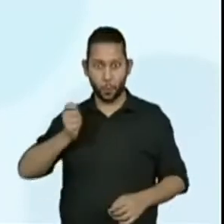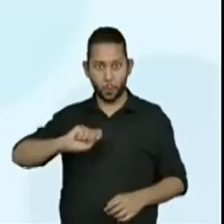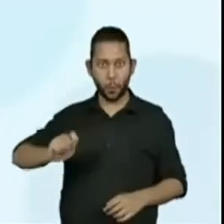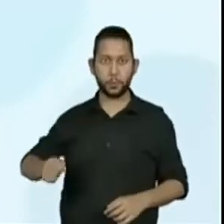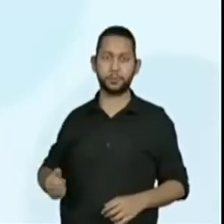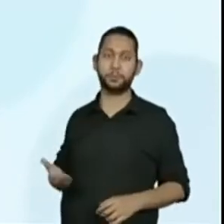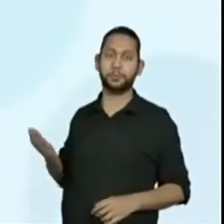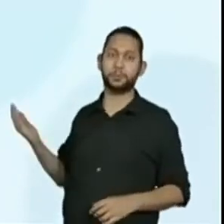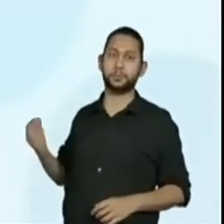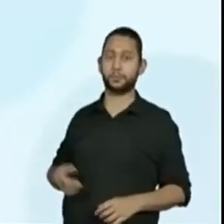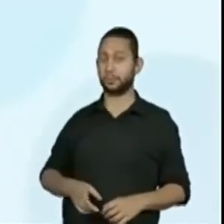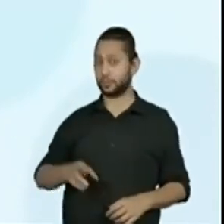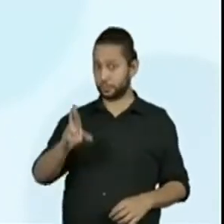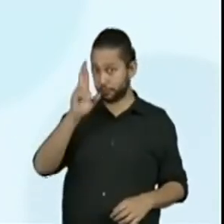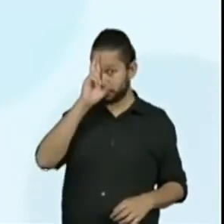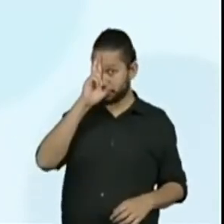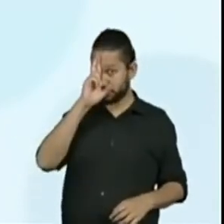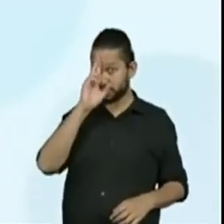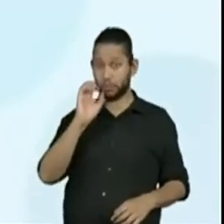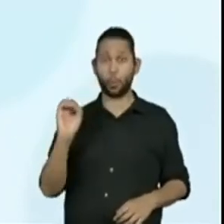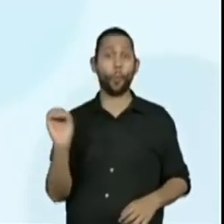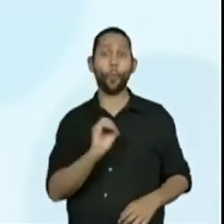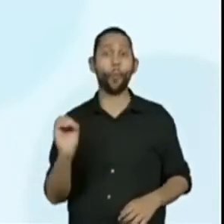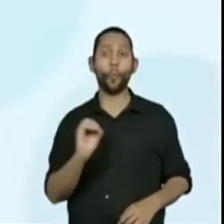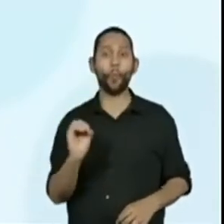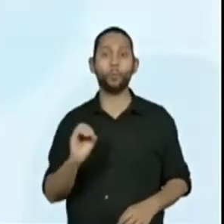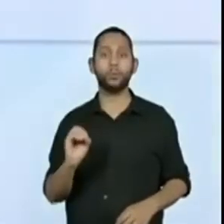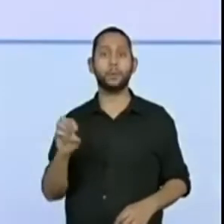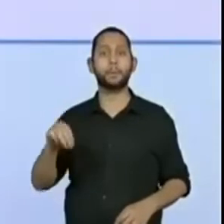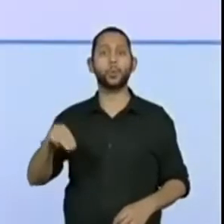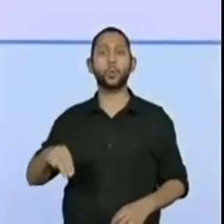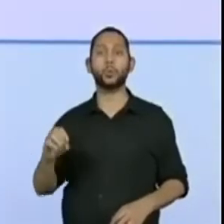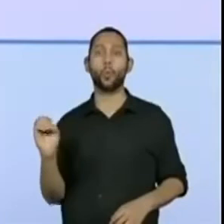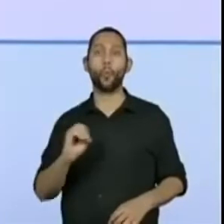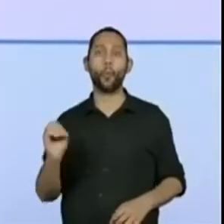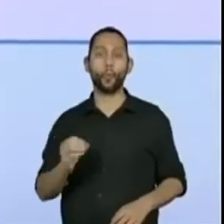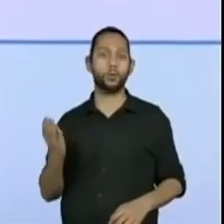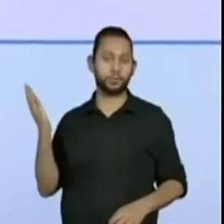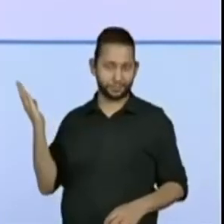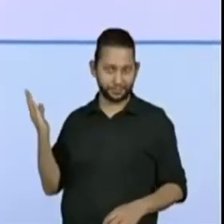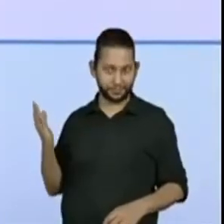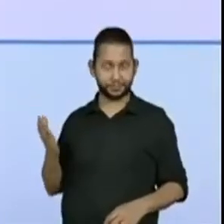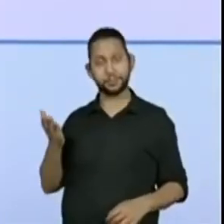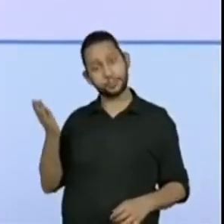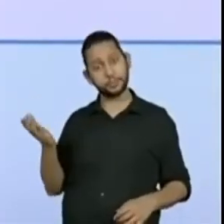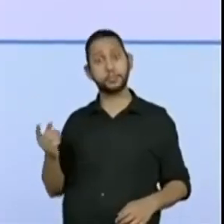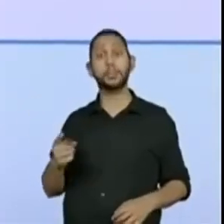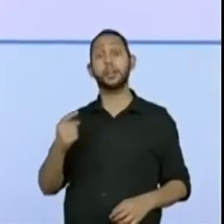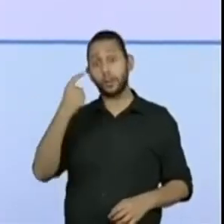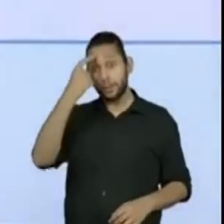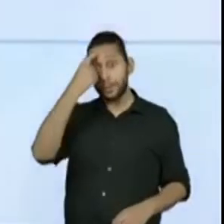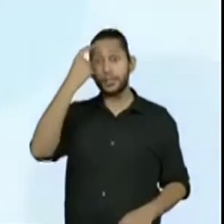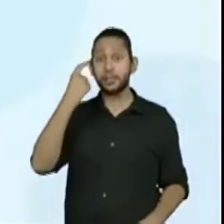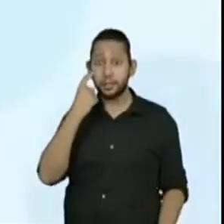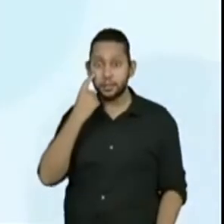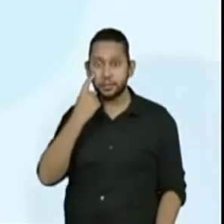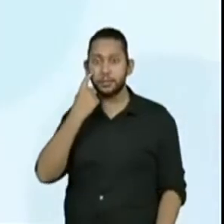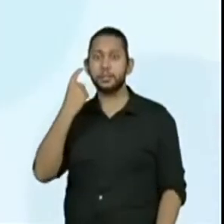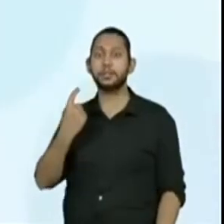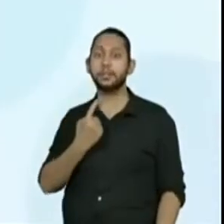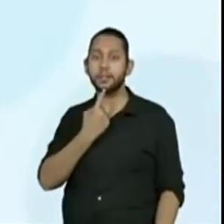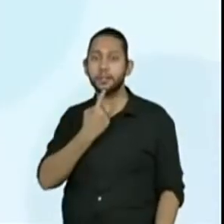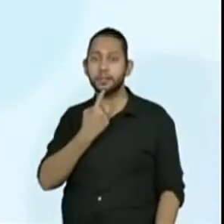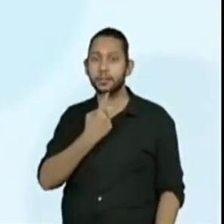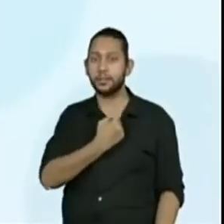horário, 12 horas. E esta sequência, ela é de 15 em 15 minutos.